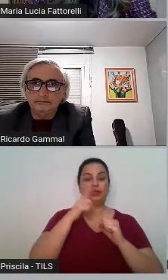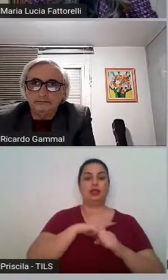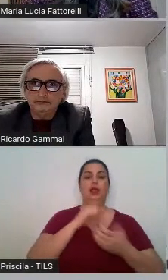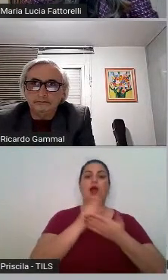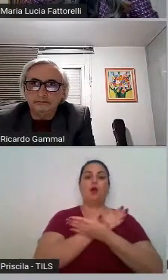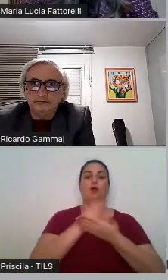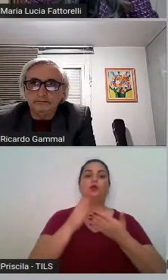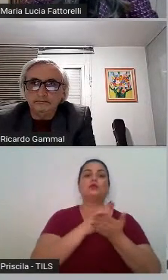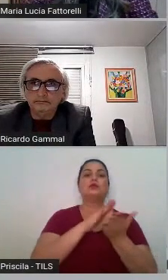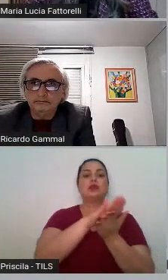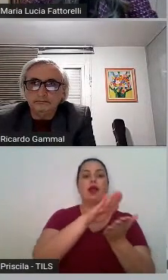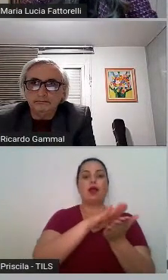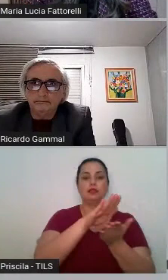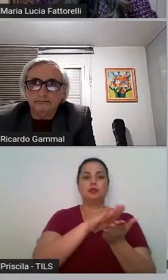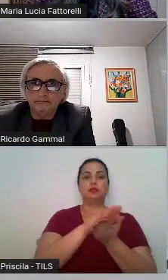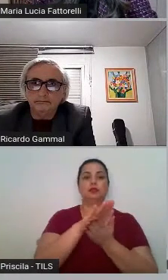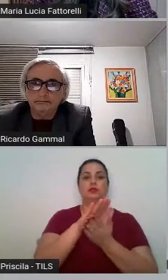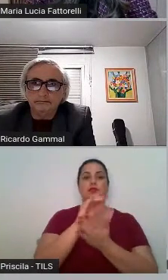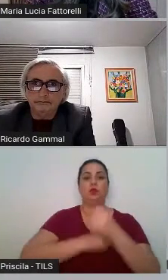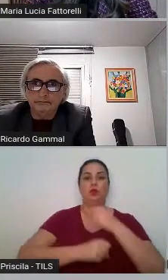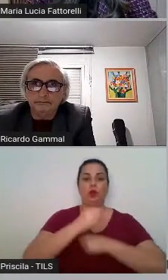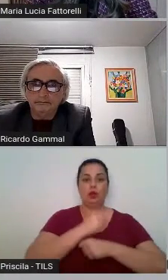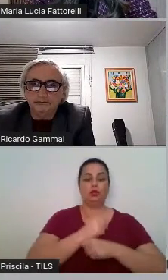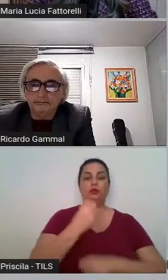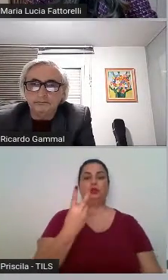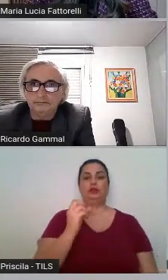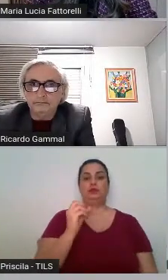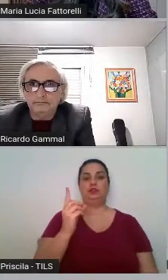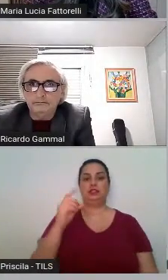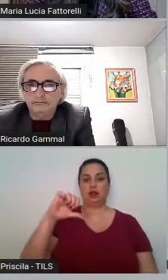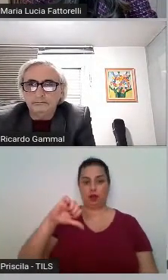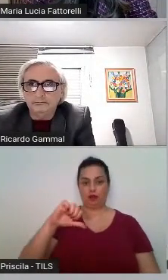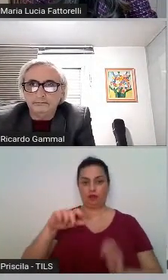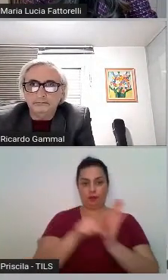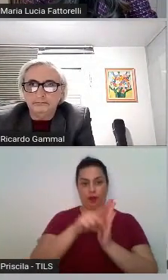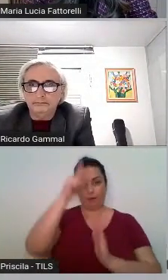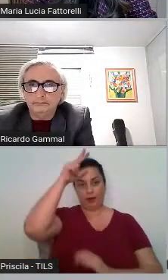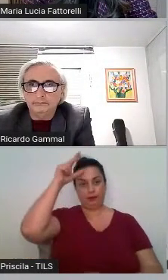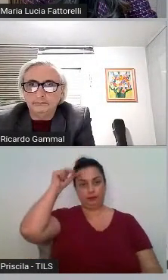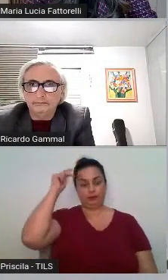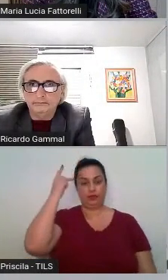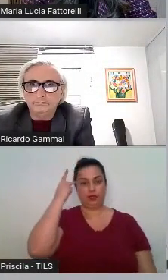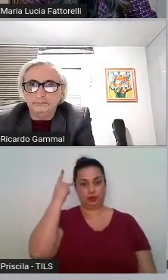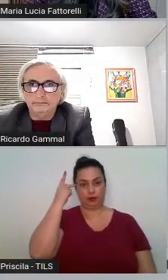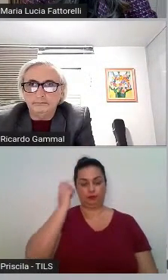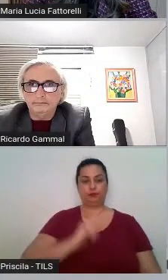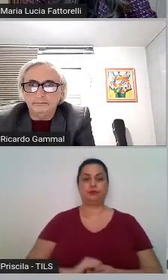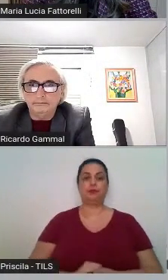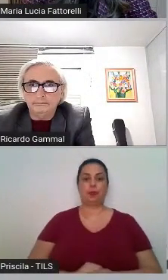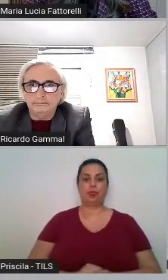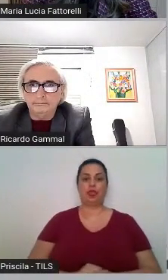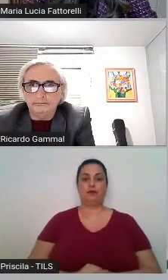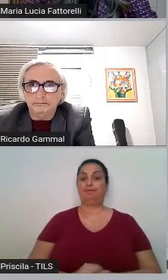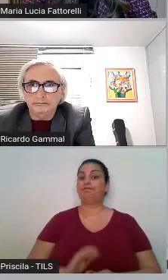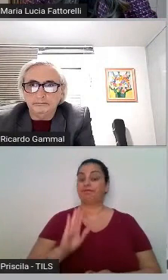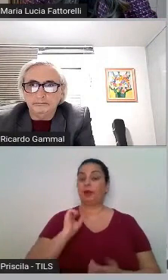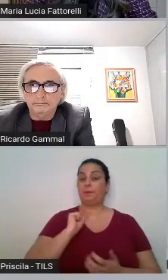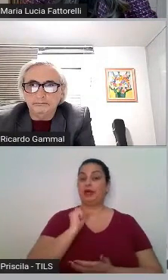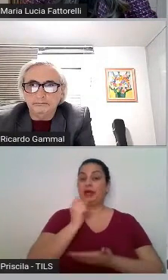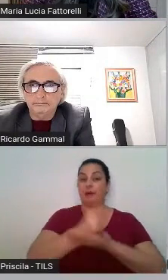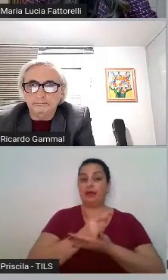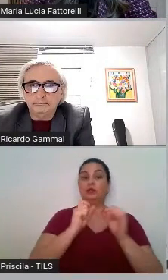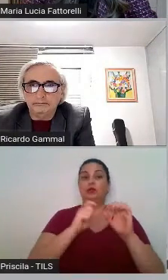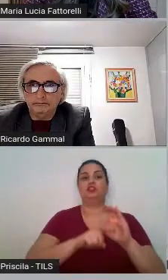São Paulo em 2019. Pagamentos com a dívida mobiliária, 3 bilhões